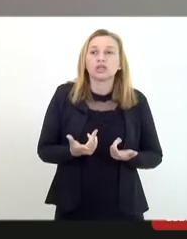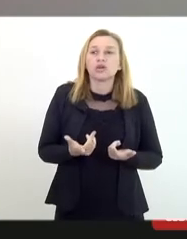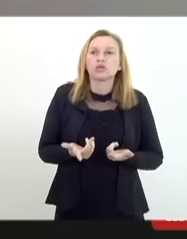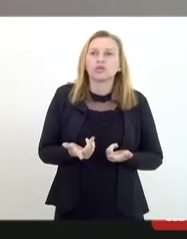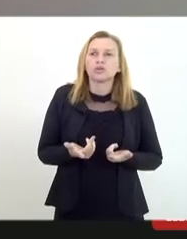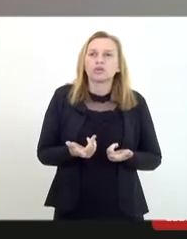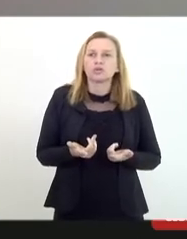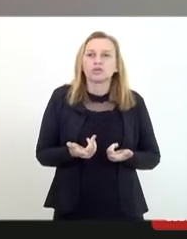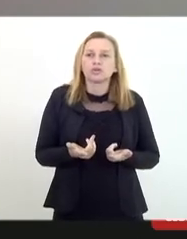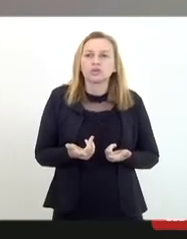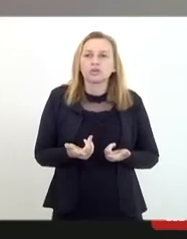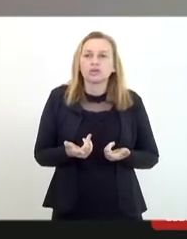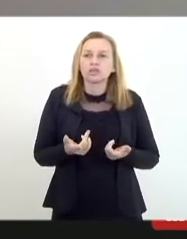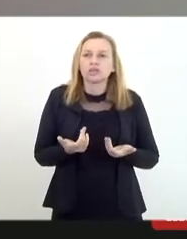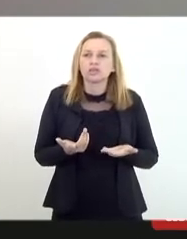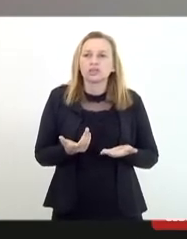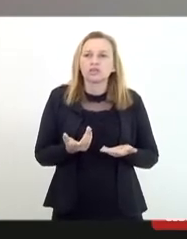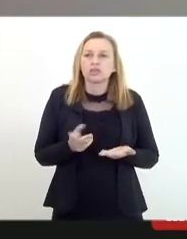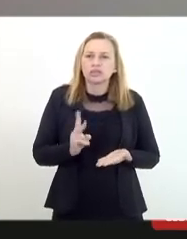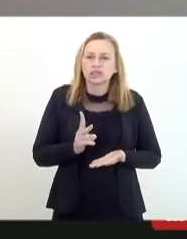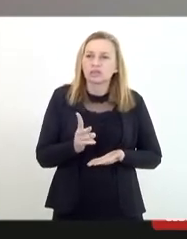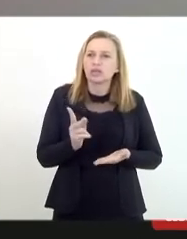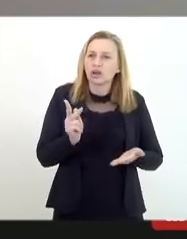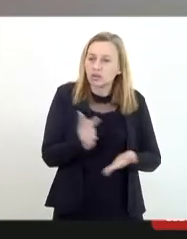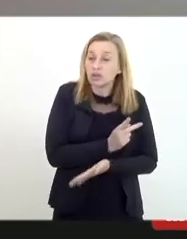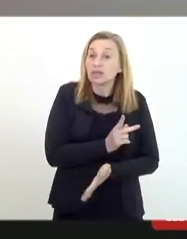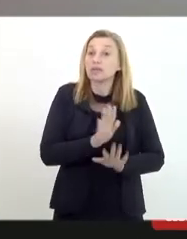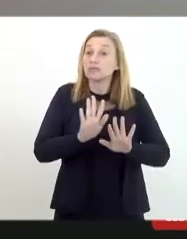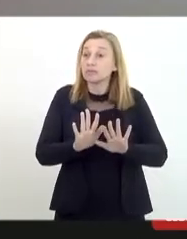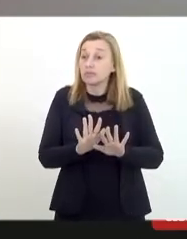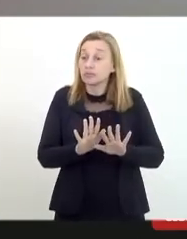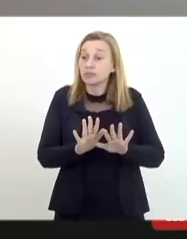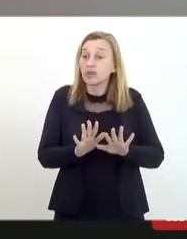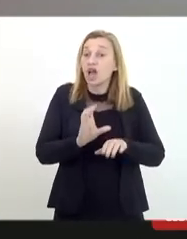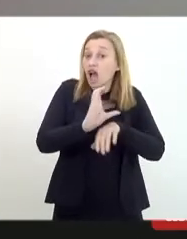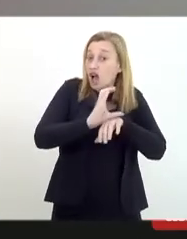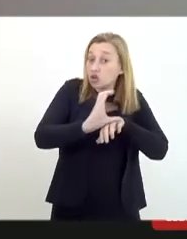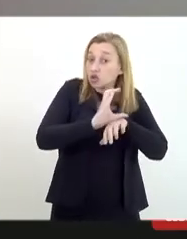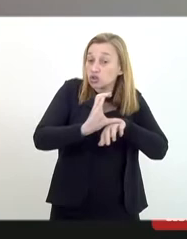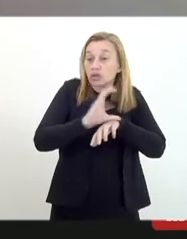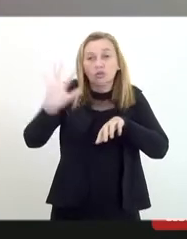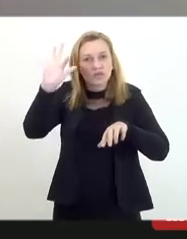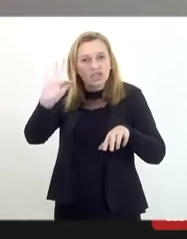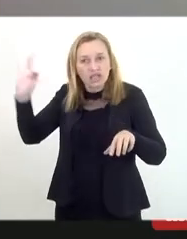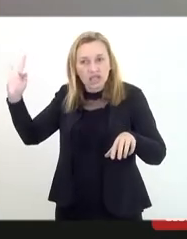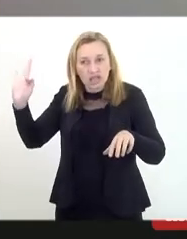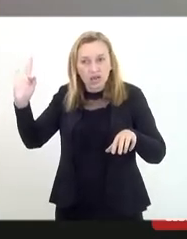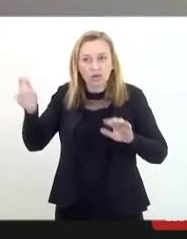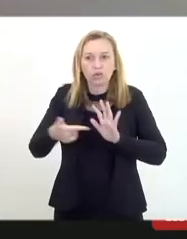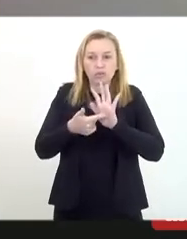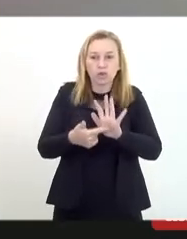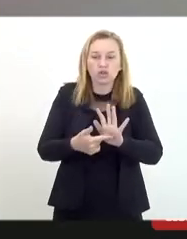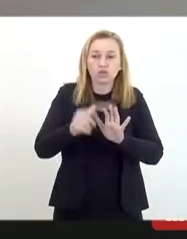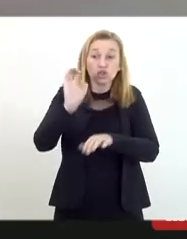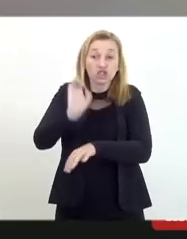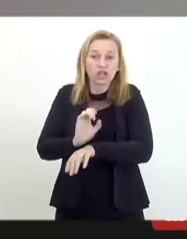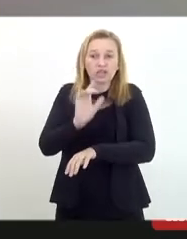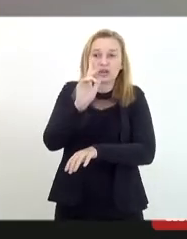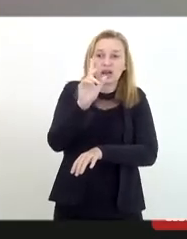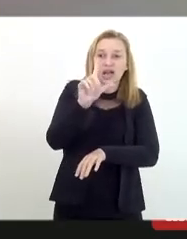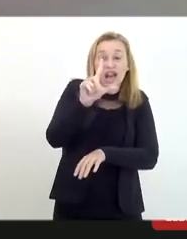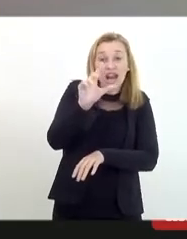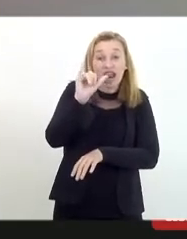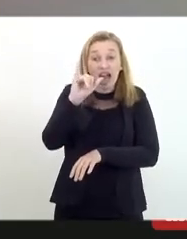constantes de, embora a Constituição Federal consagra o Estado laico, de tentar